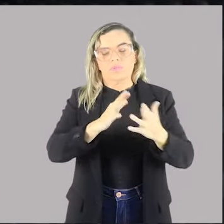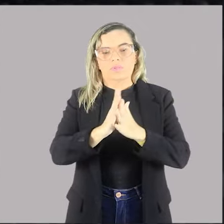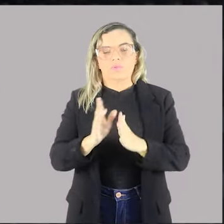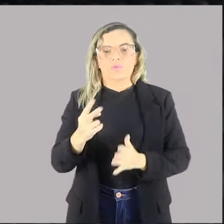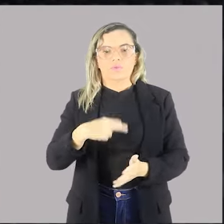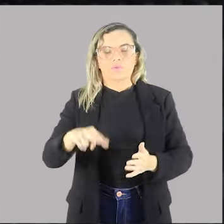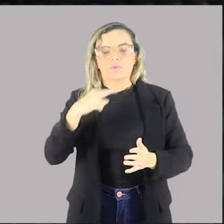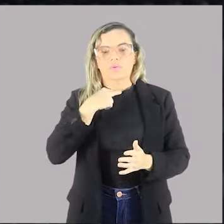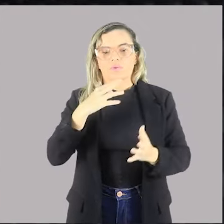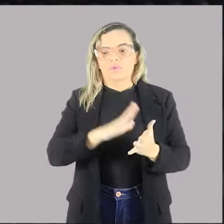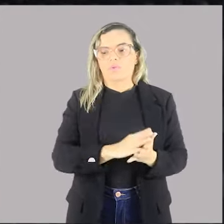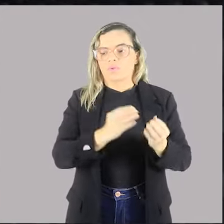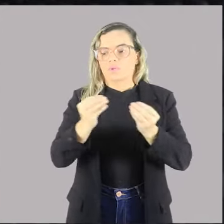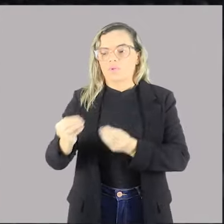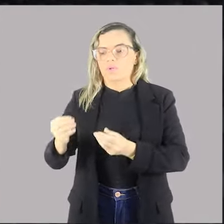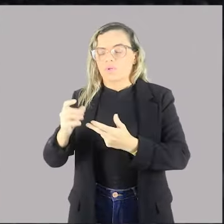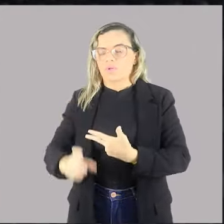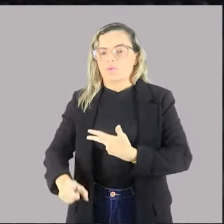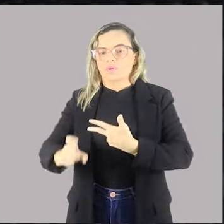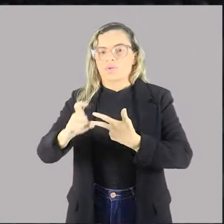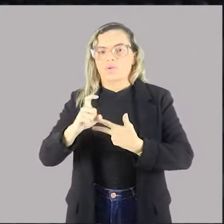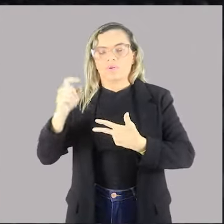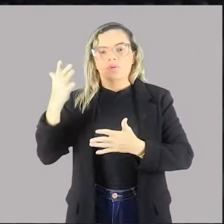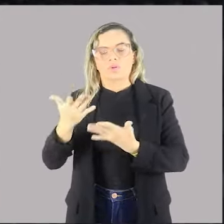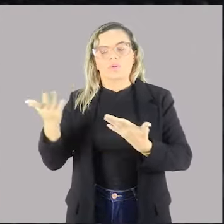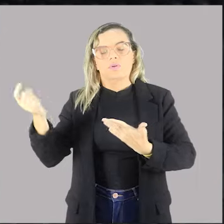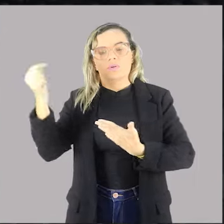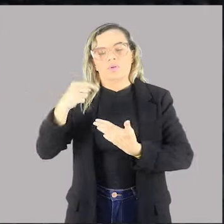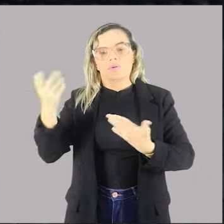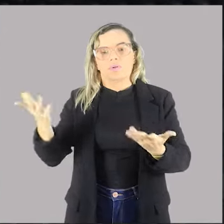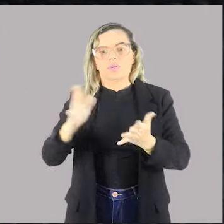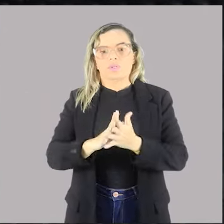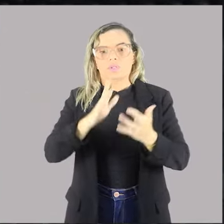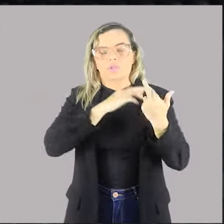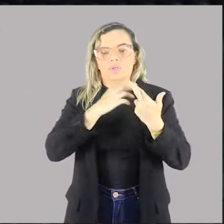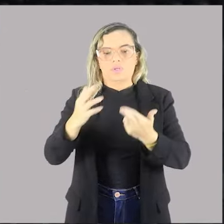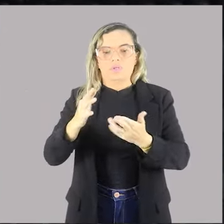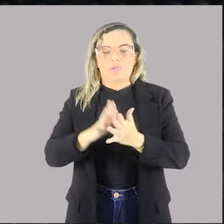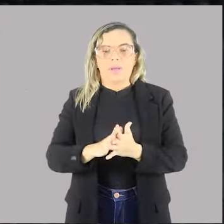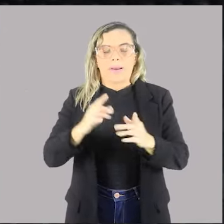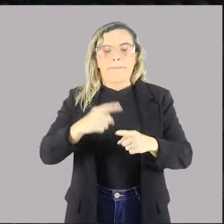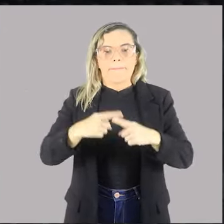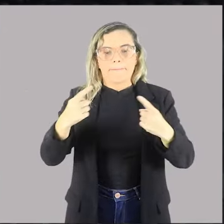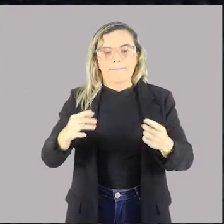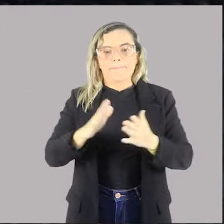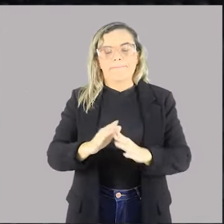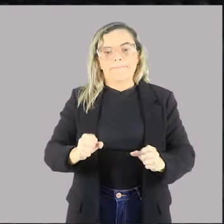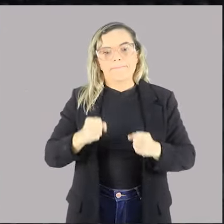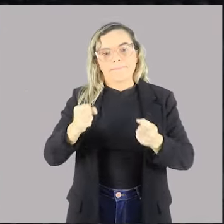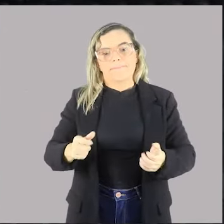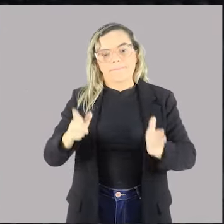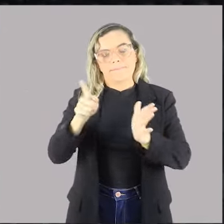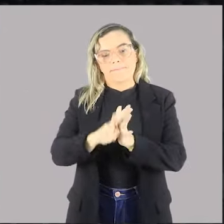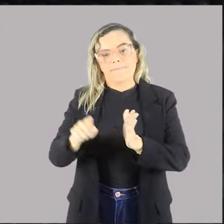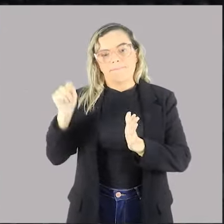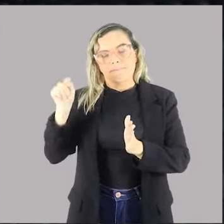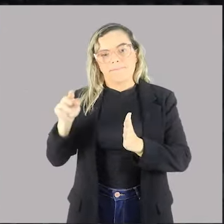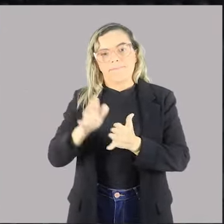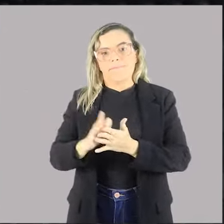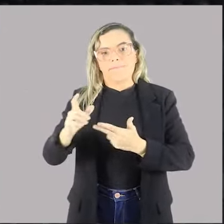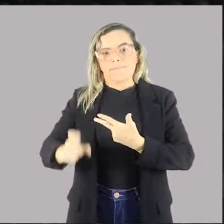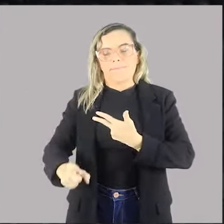repasse ao executivo completamente essa função. Por, no entanto, atipicamente, o executivo, sim,